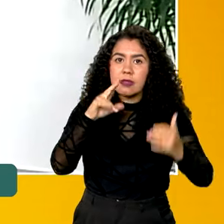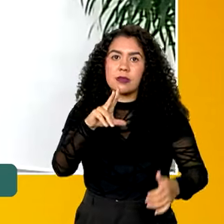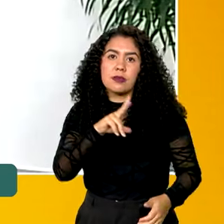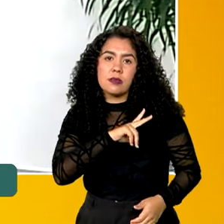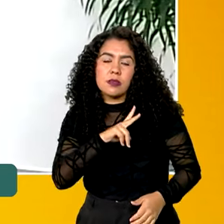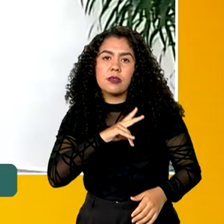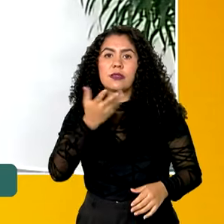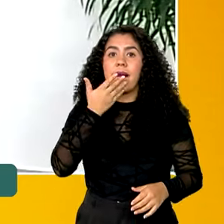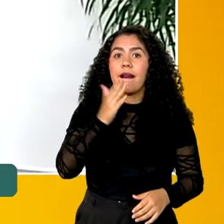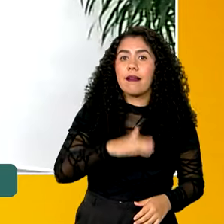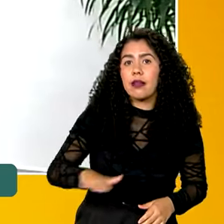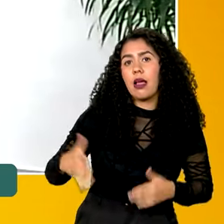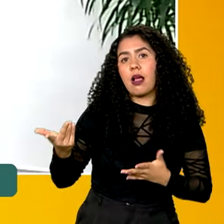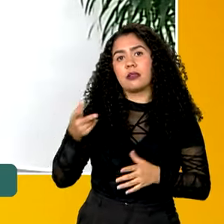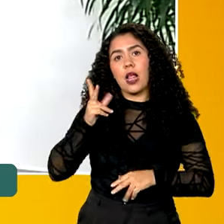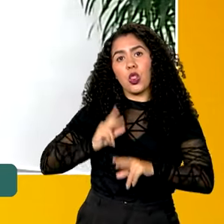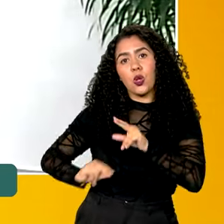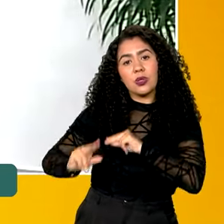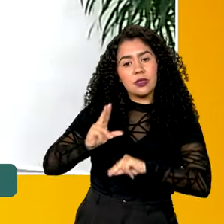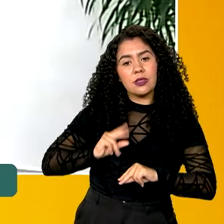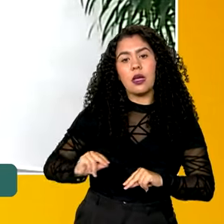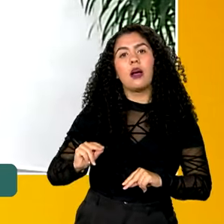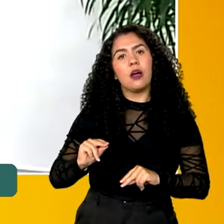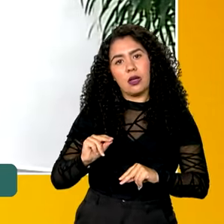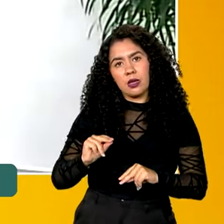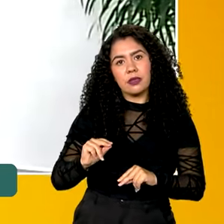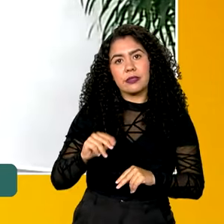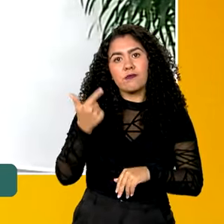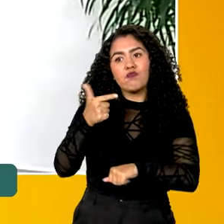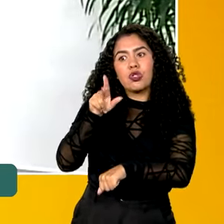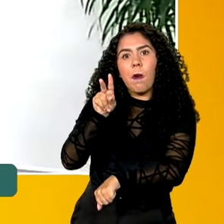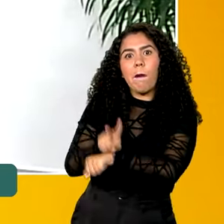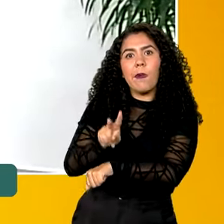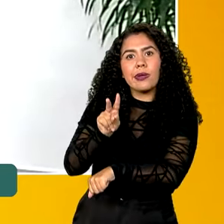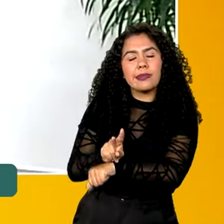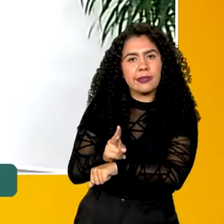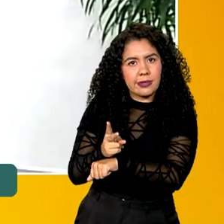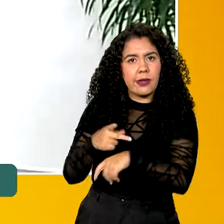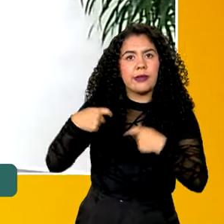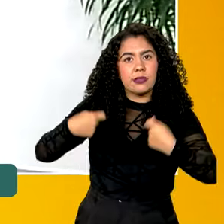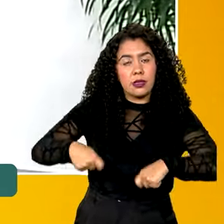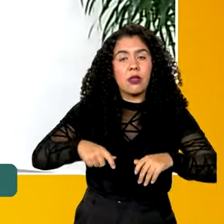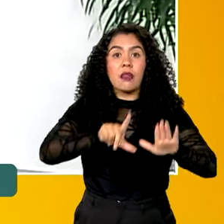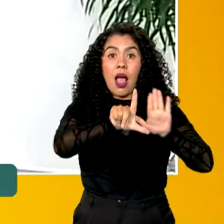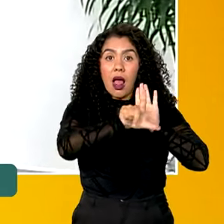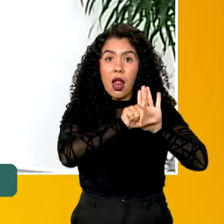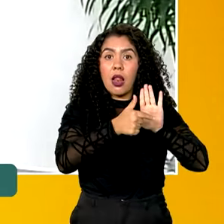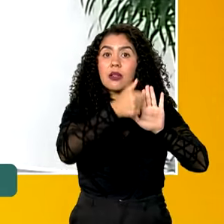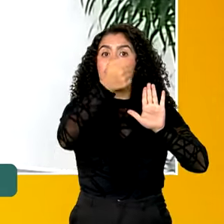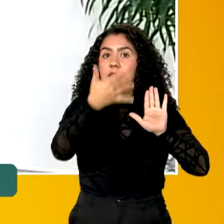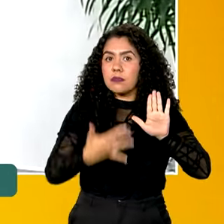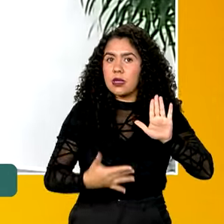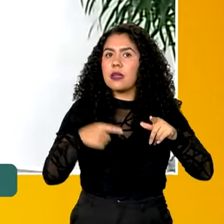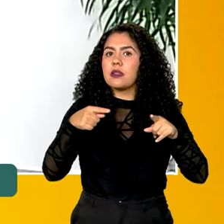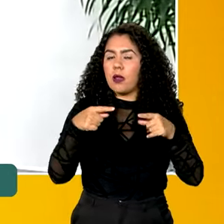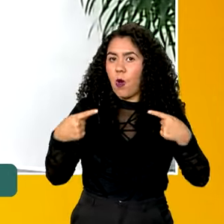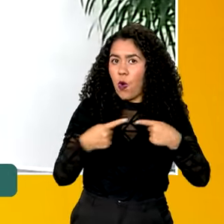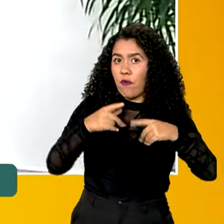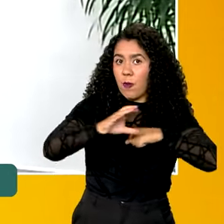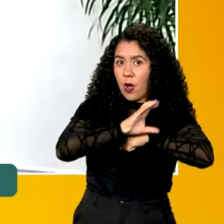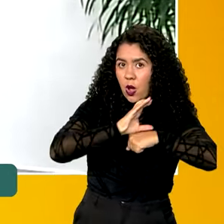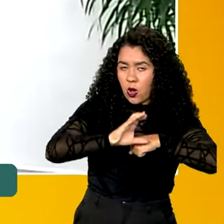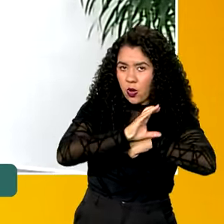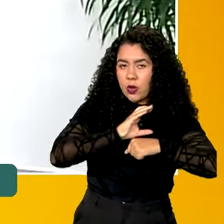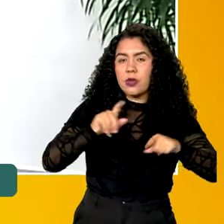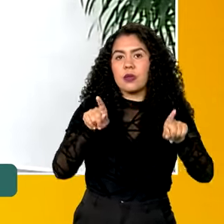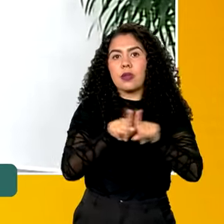e de adolescentes sem a adoção das devidas salvaguardas, né? Então, na nossa legislação, à luz da Constituição e também à luz